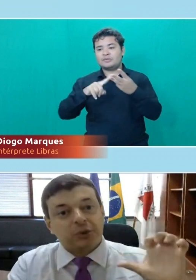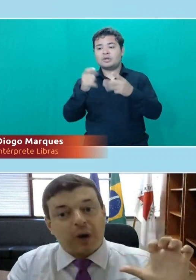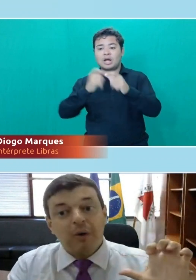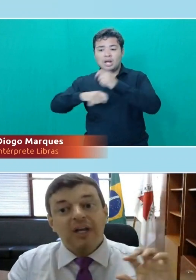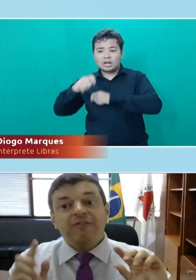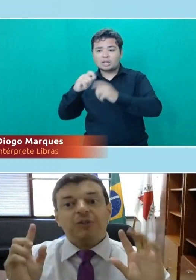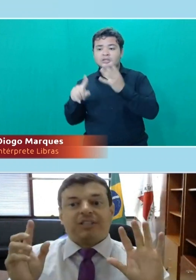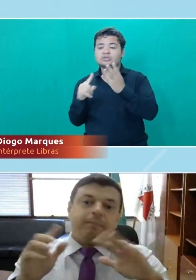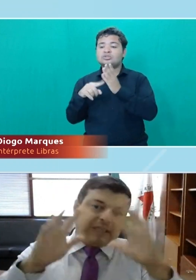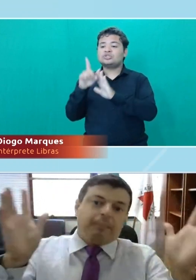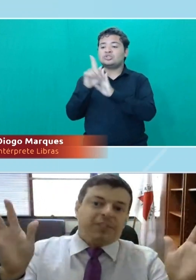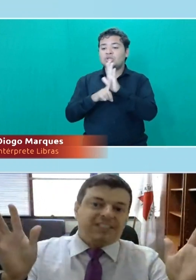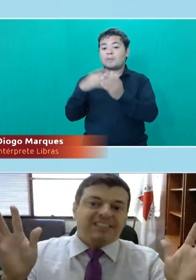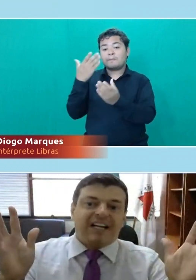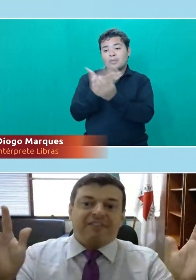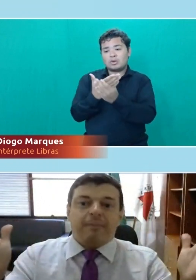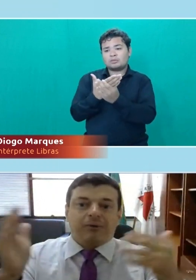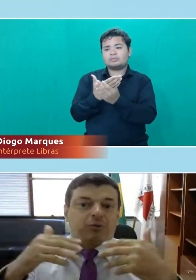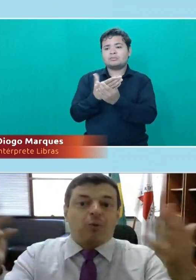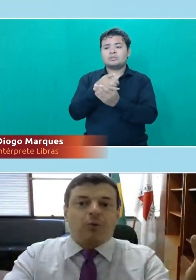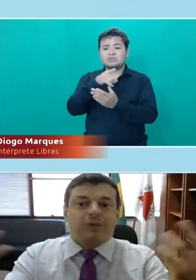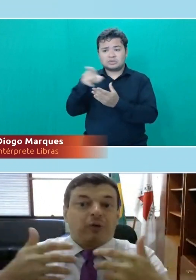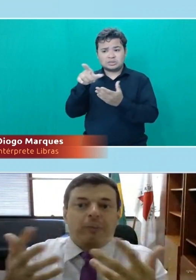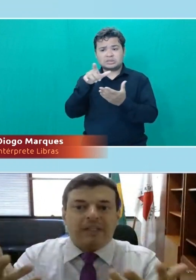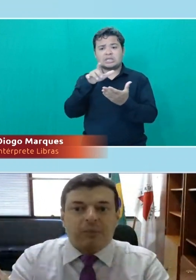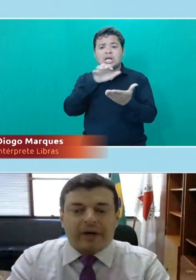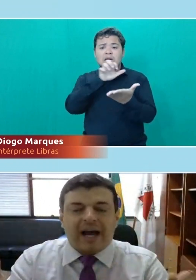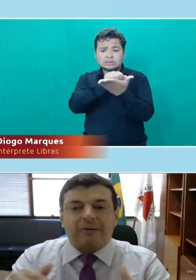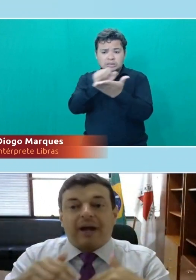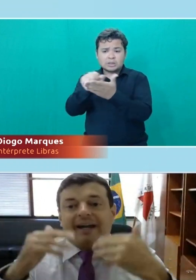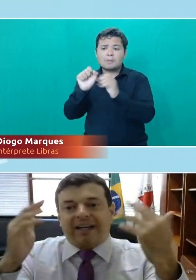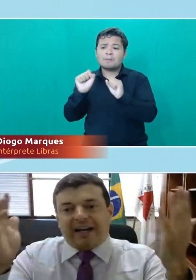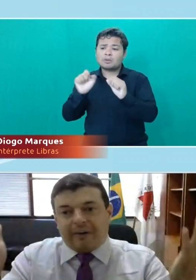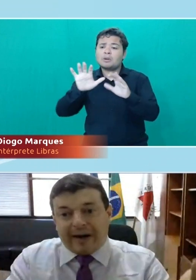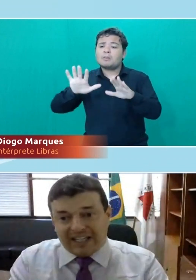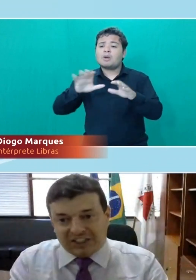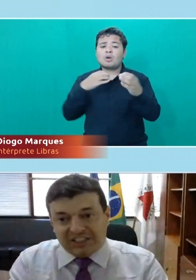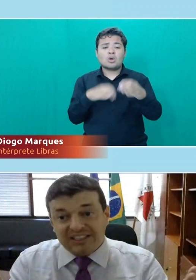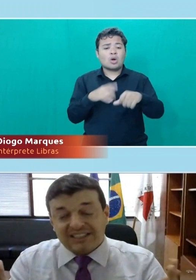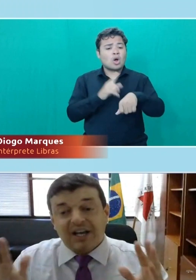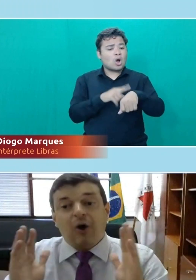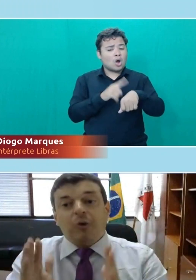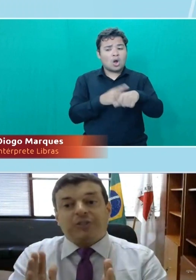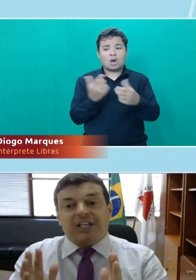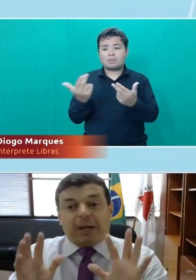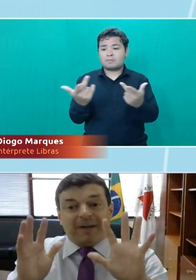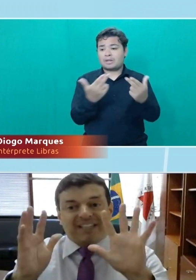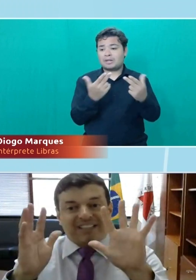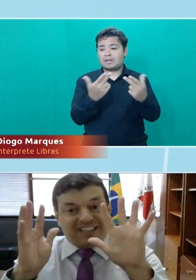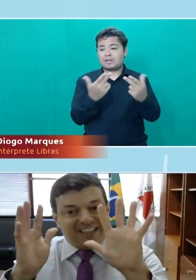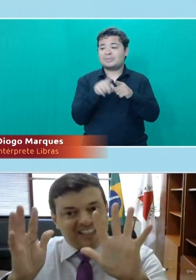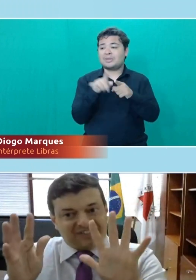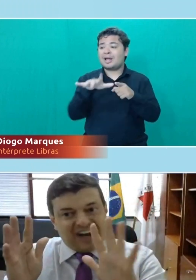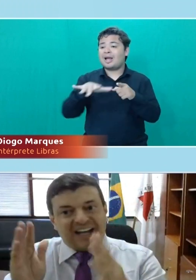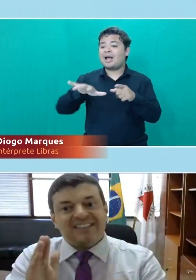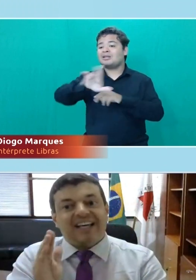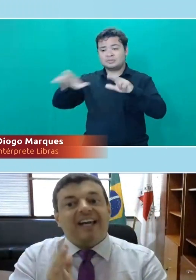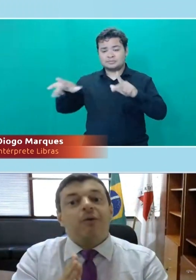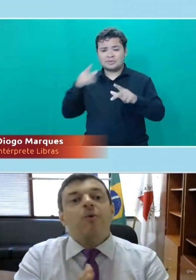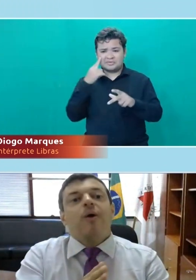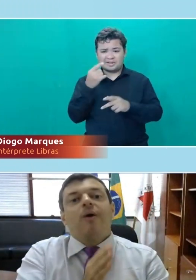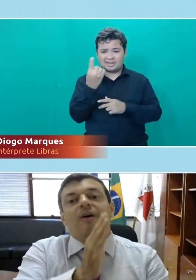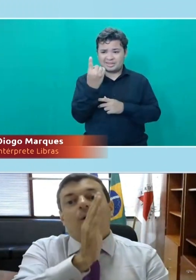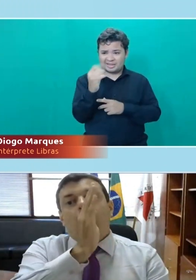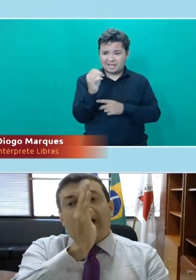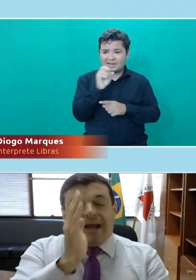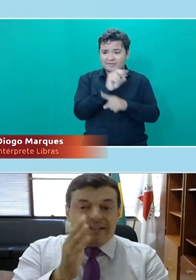direito processual. E você até podia se inscrever, mas os concursos eram no mesmo horário e eram áreas distintas. Ou seja, apesar de ter 10 vagas,